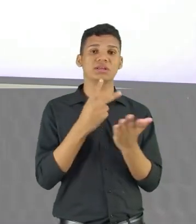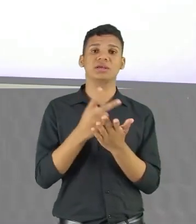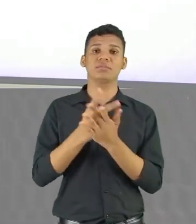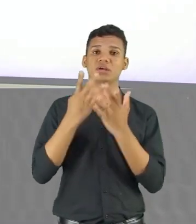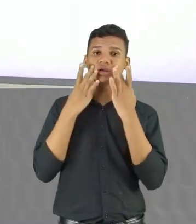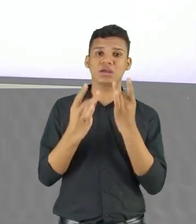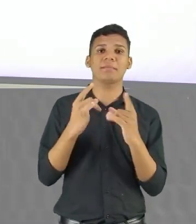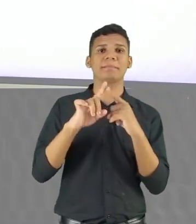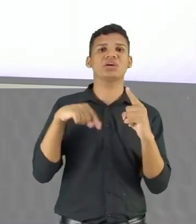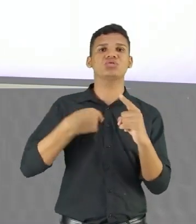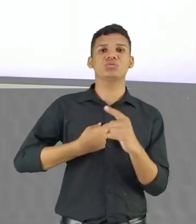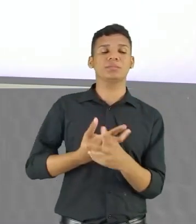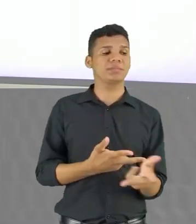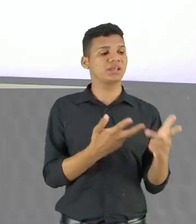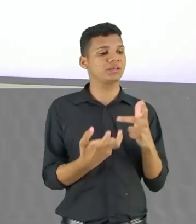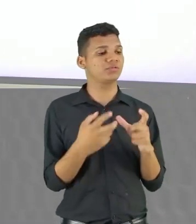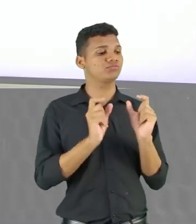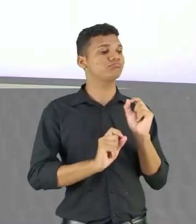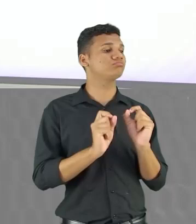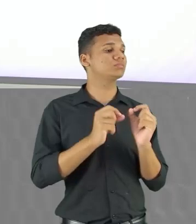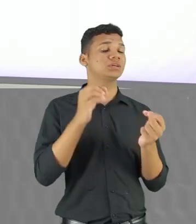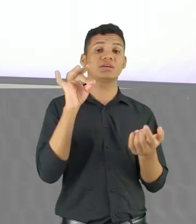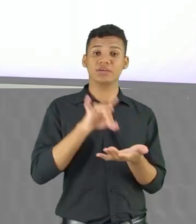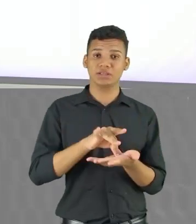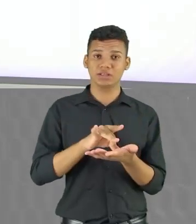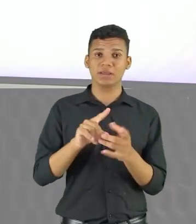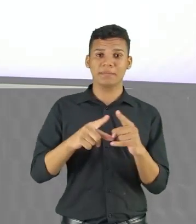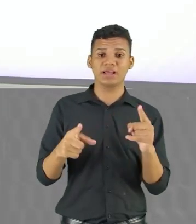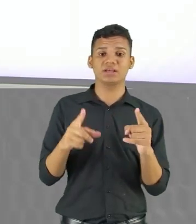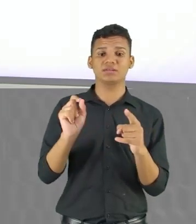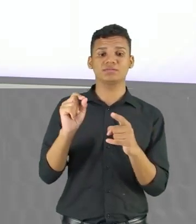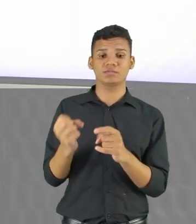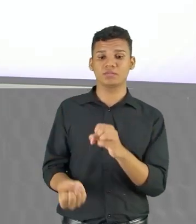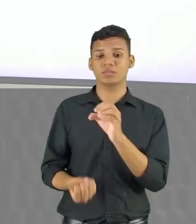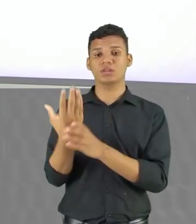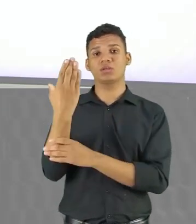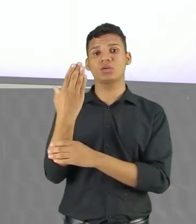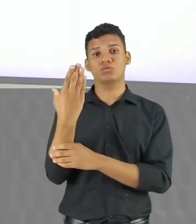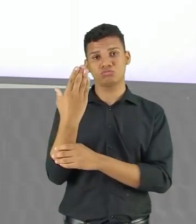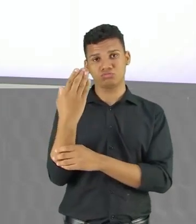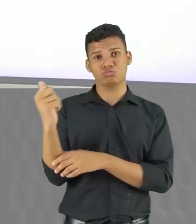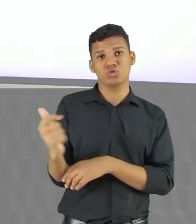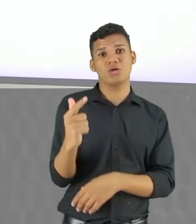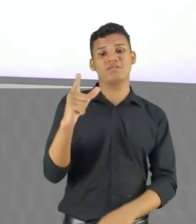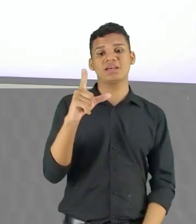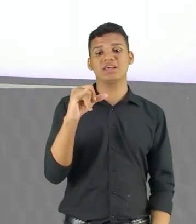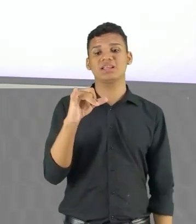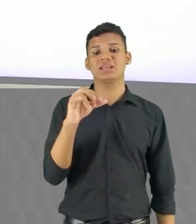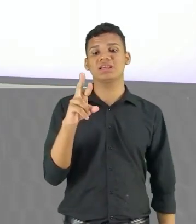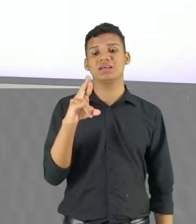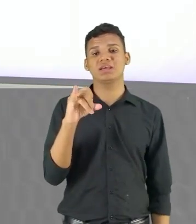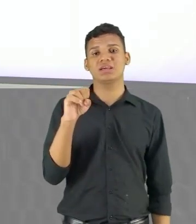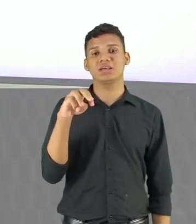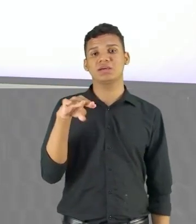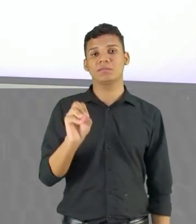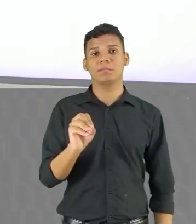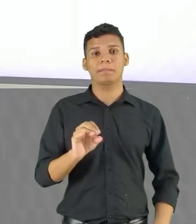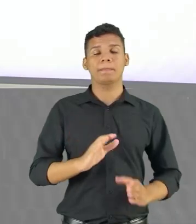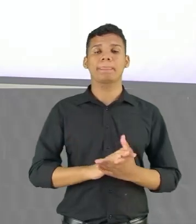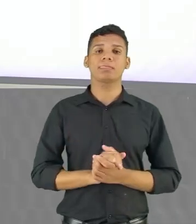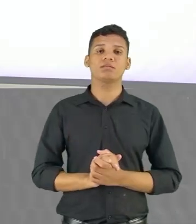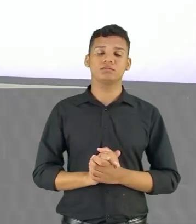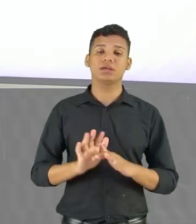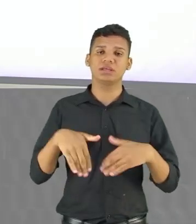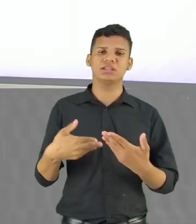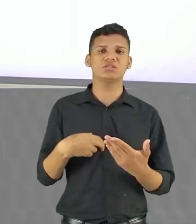verificar o quê? Que, na verdade, ele propõe a criação de um novo lirismo. Então esse é o teor principal. Se vocês forem